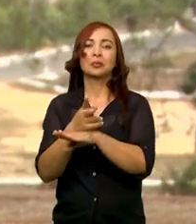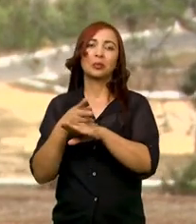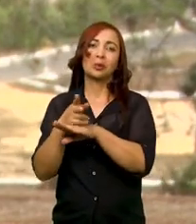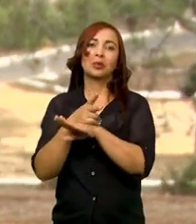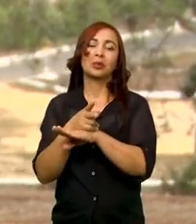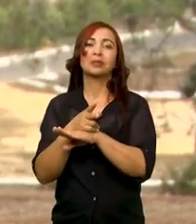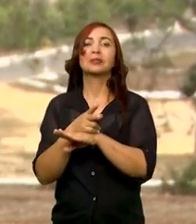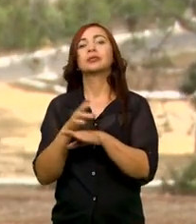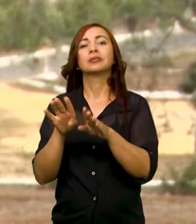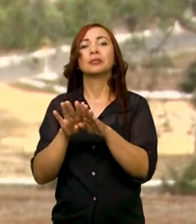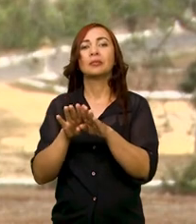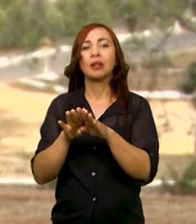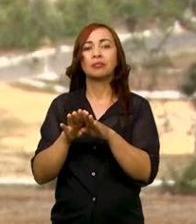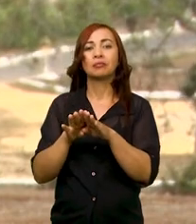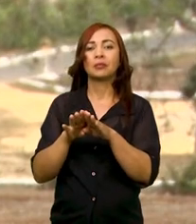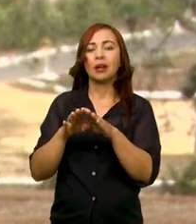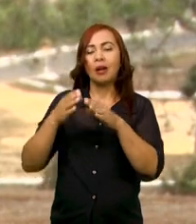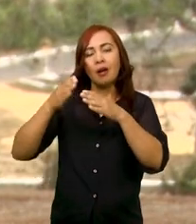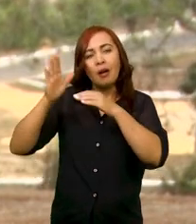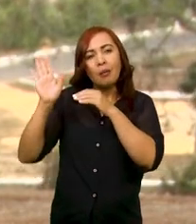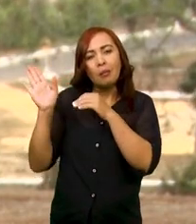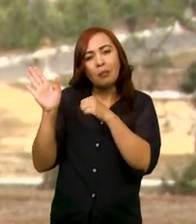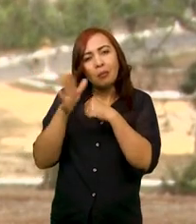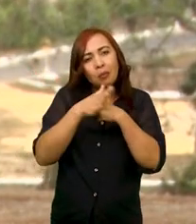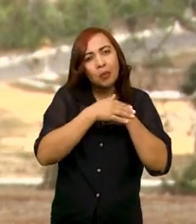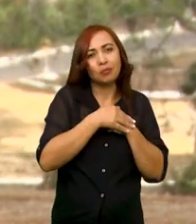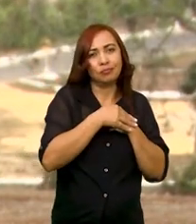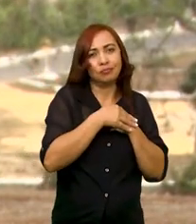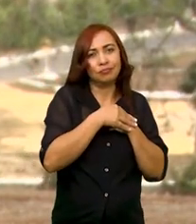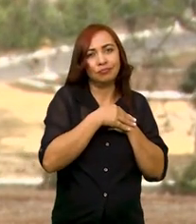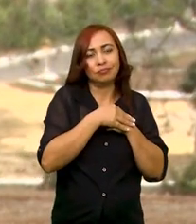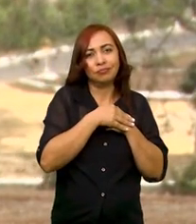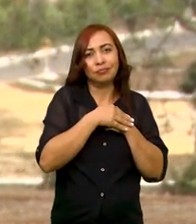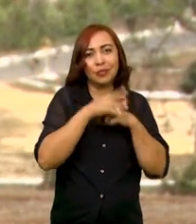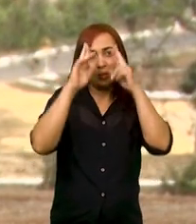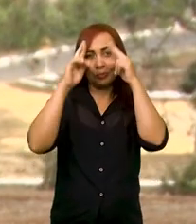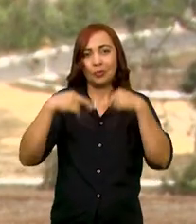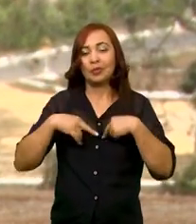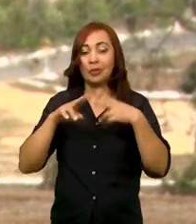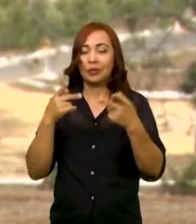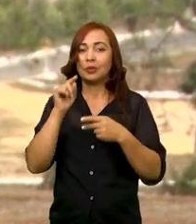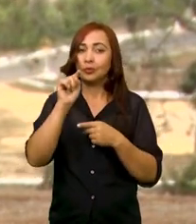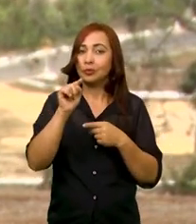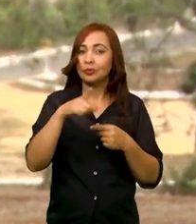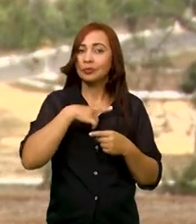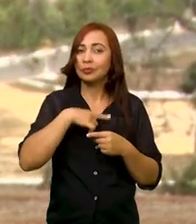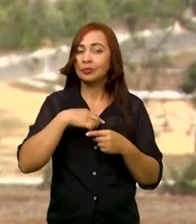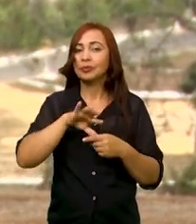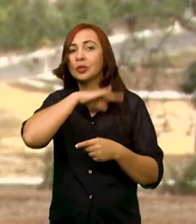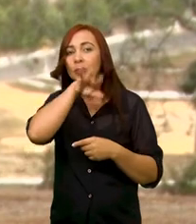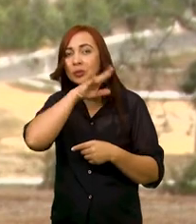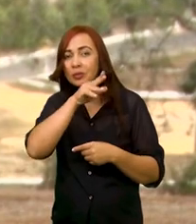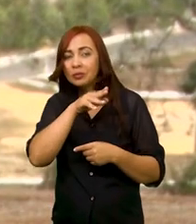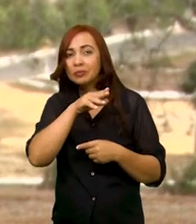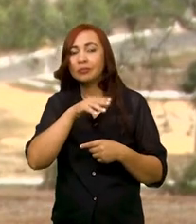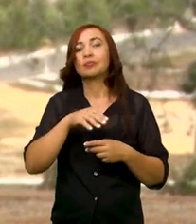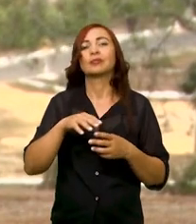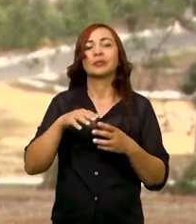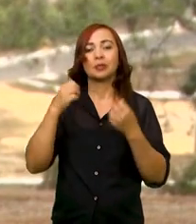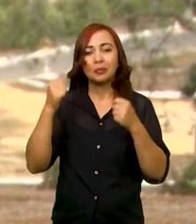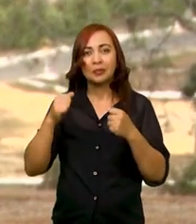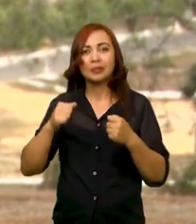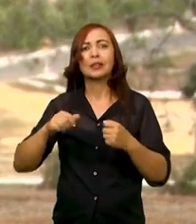suscitar a guarda responsável. Que é quando você tem um animal de estimação, você deve se dispor, se